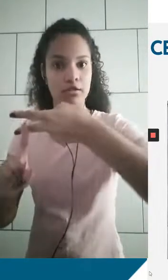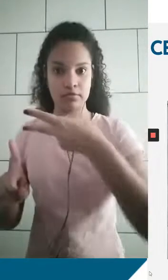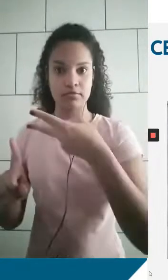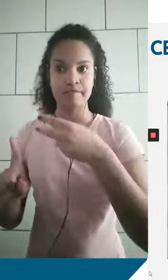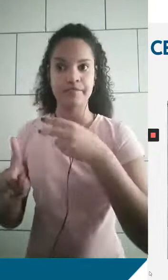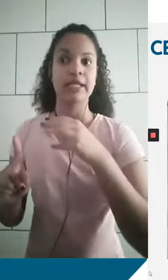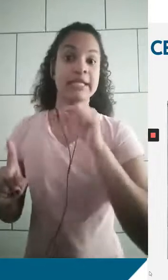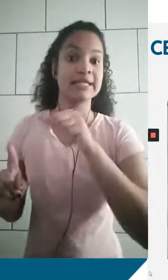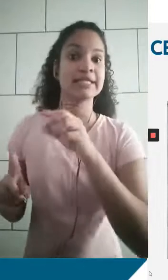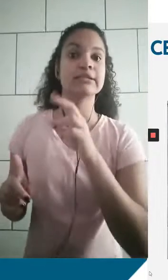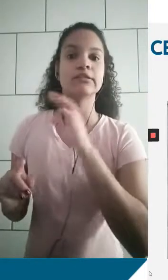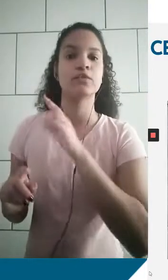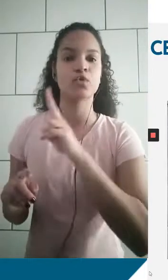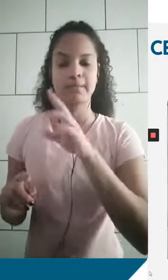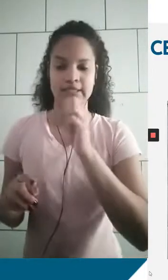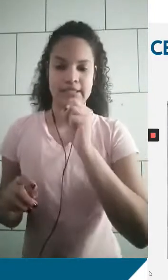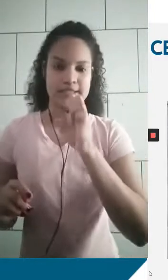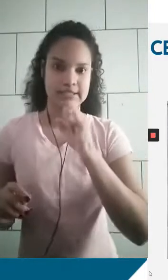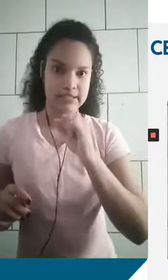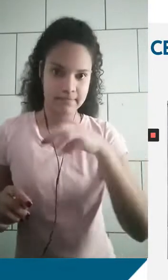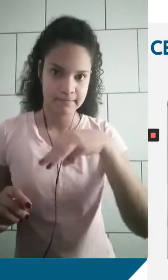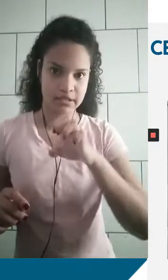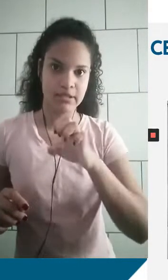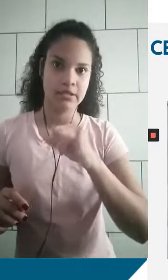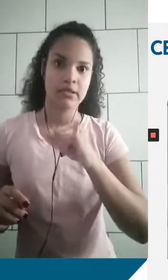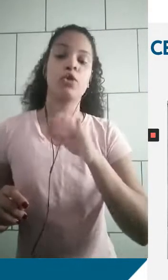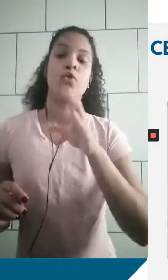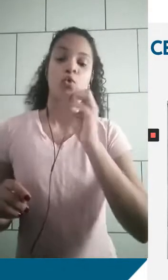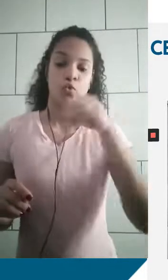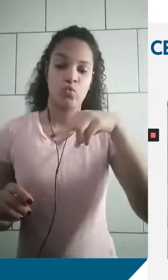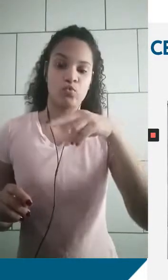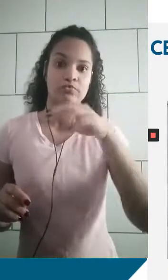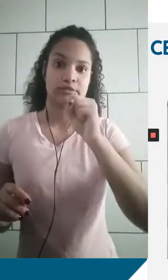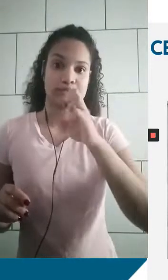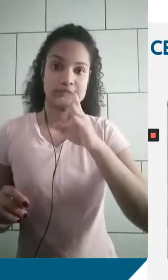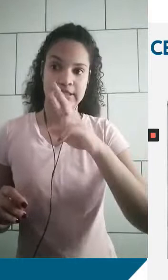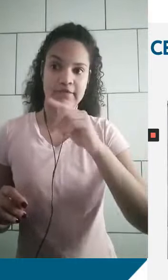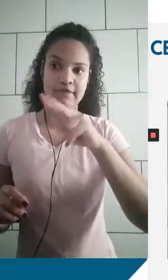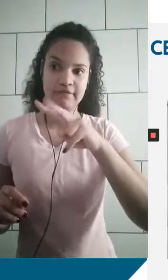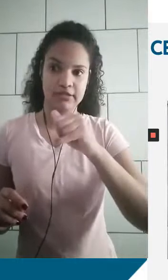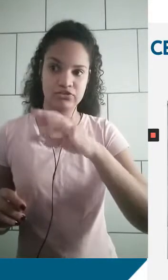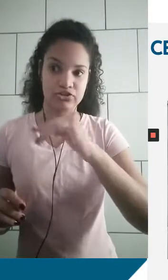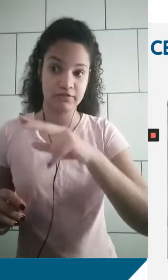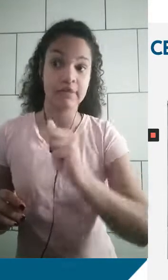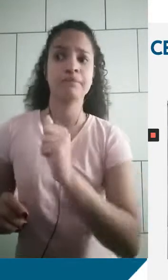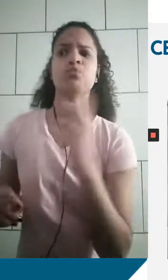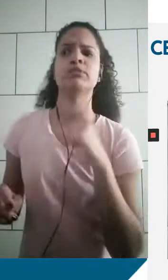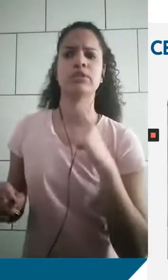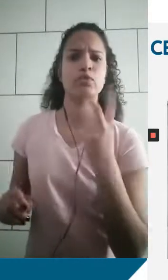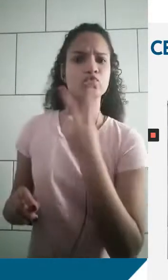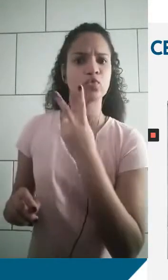Uma duplicação que é chamada de semiconservativa. Então, gente consegue ver à esquerda esses dois pesquisadores